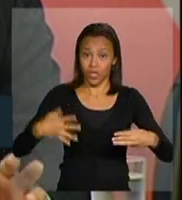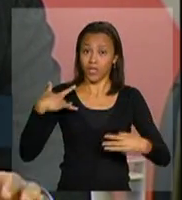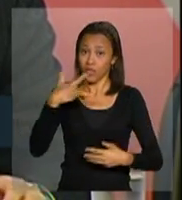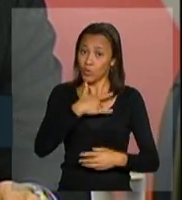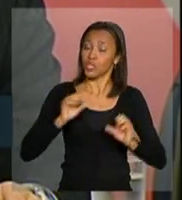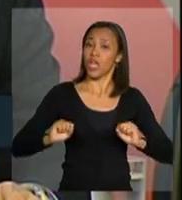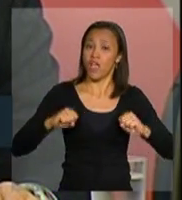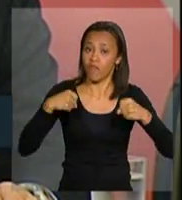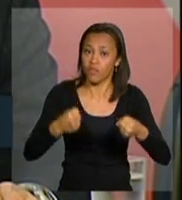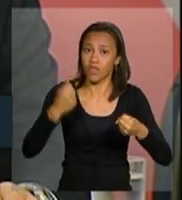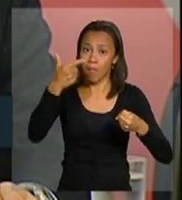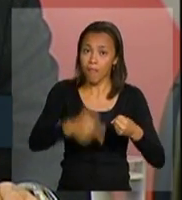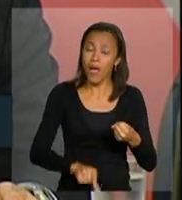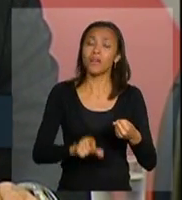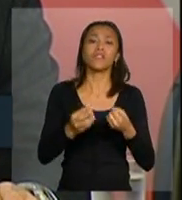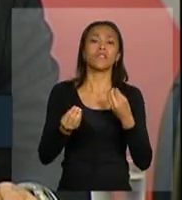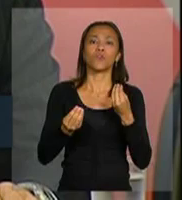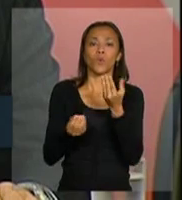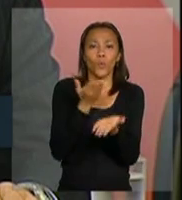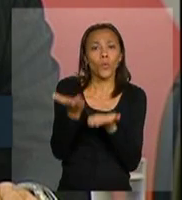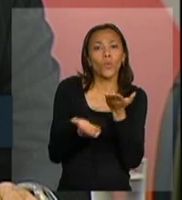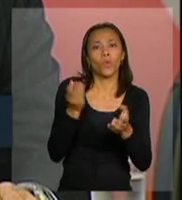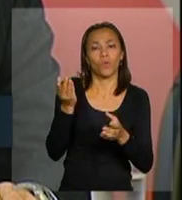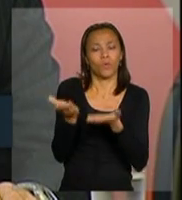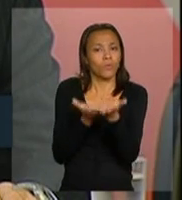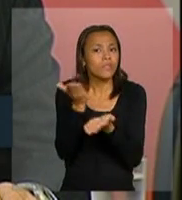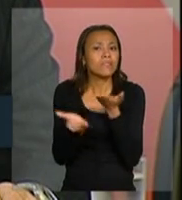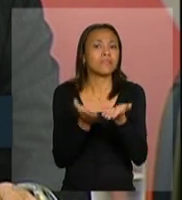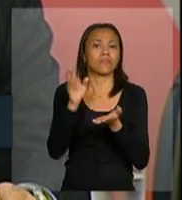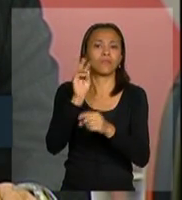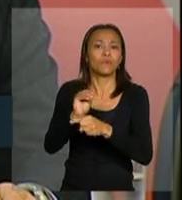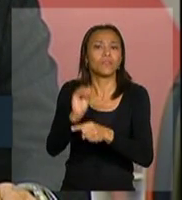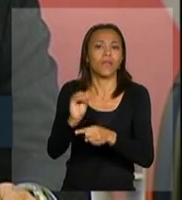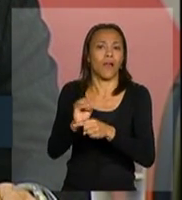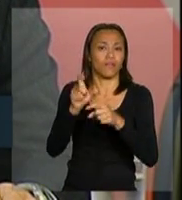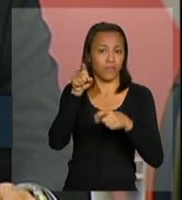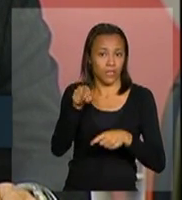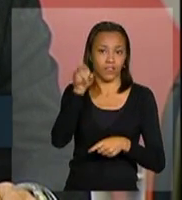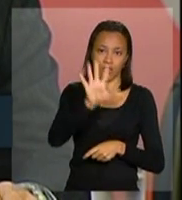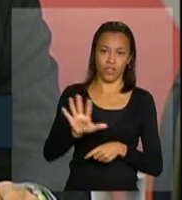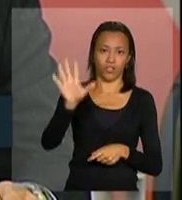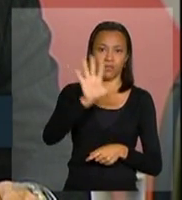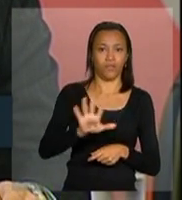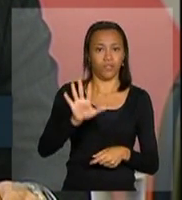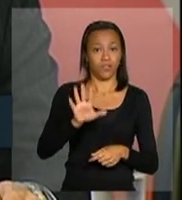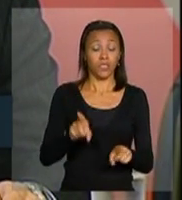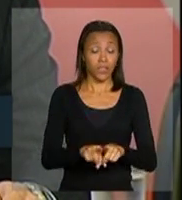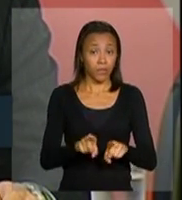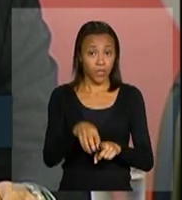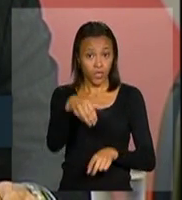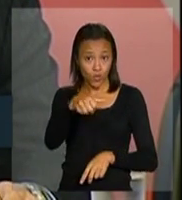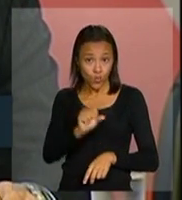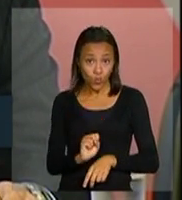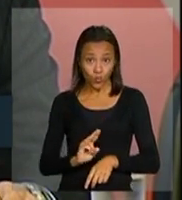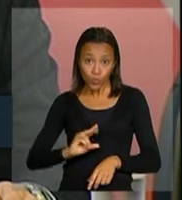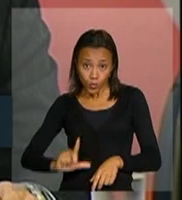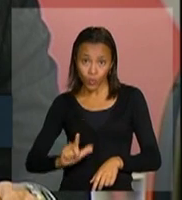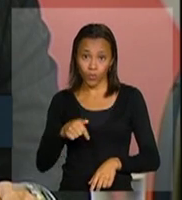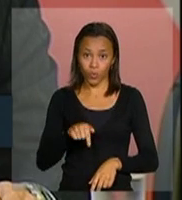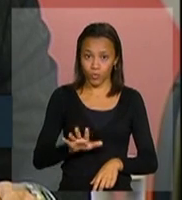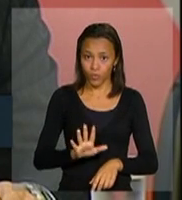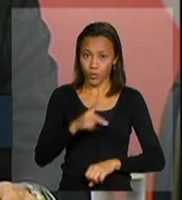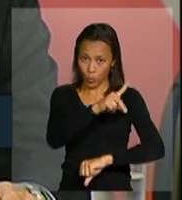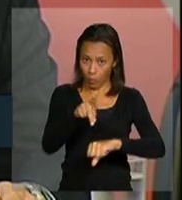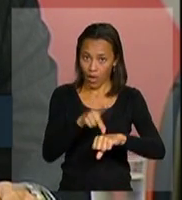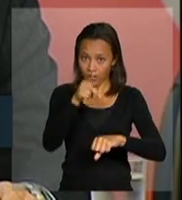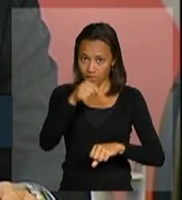tratamento nessas regiões. E a região sul do país tem características que precisam ser aprofundadas